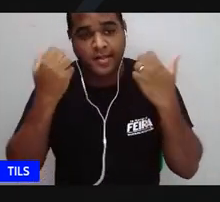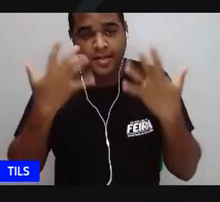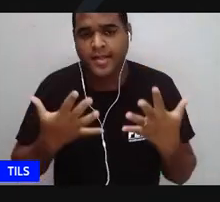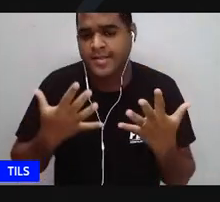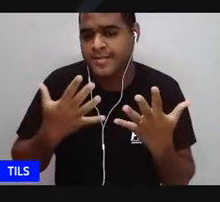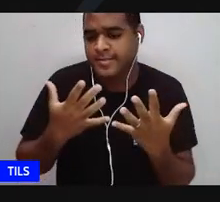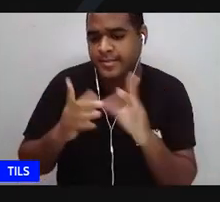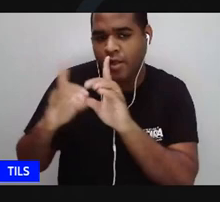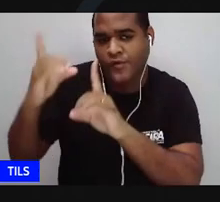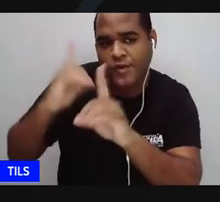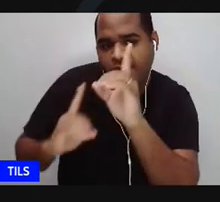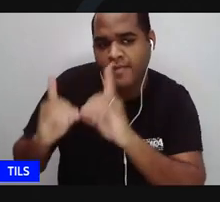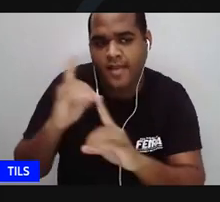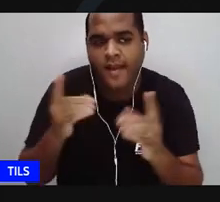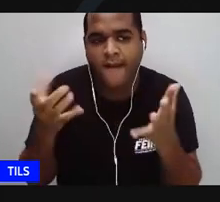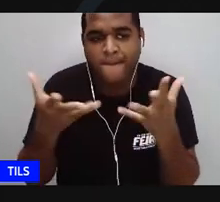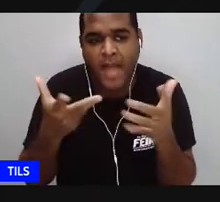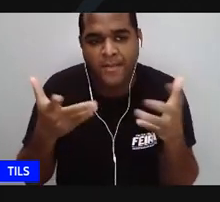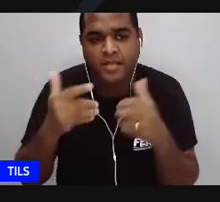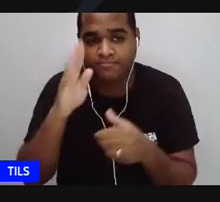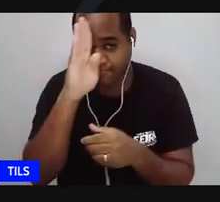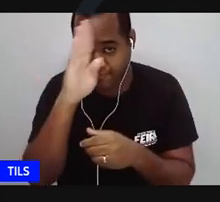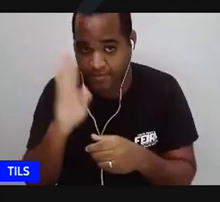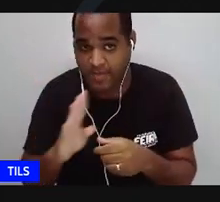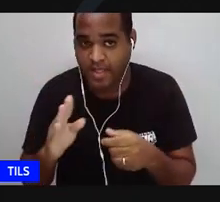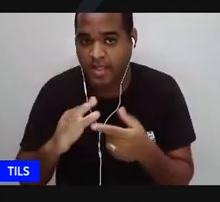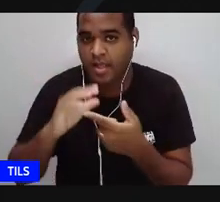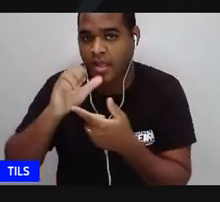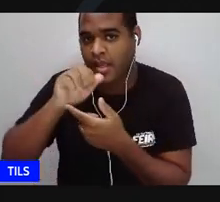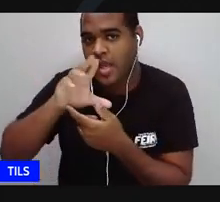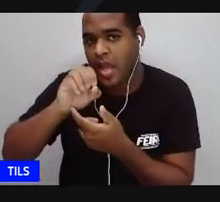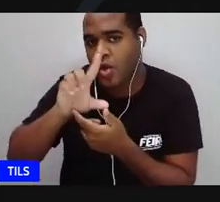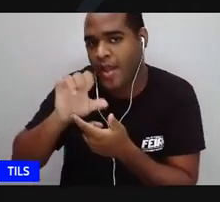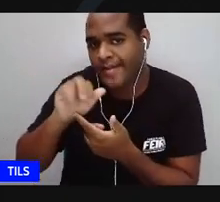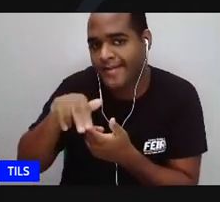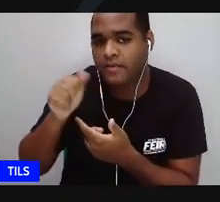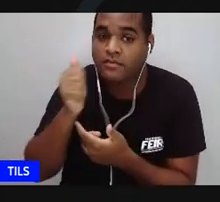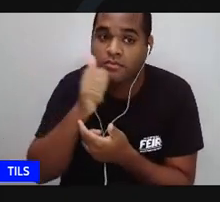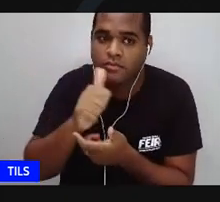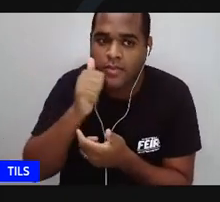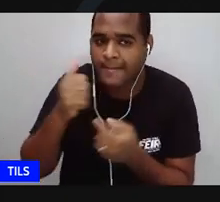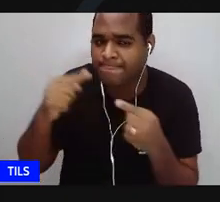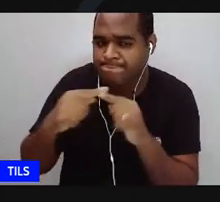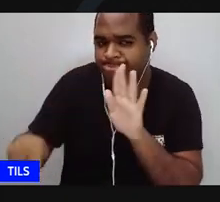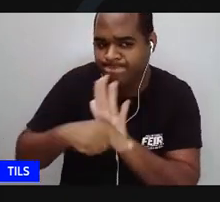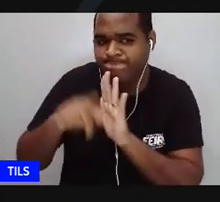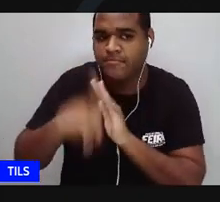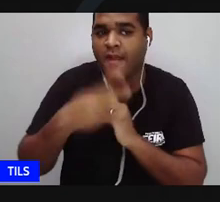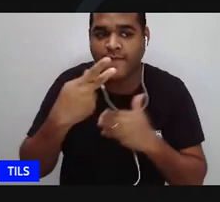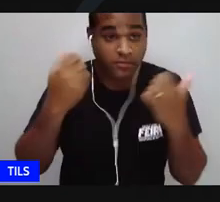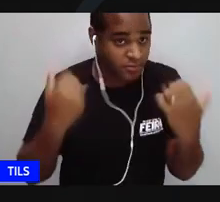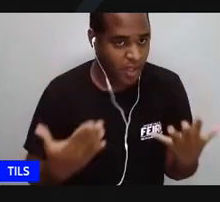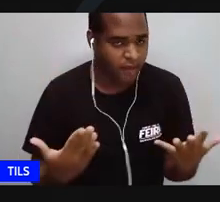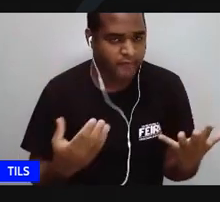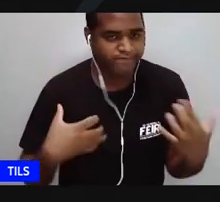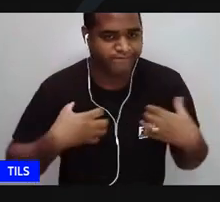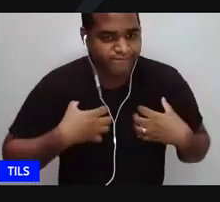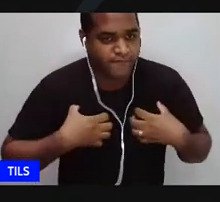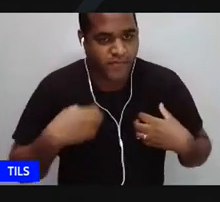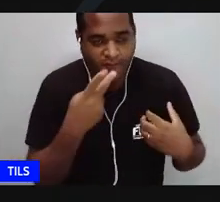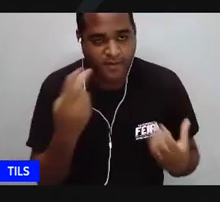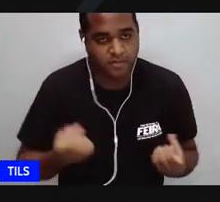dinâmica da sociedade brasileira. Carolina Maria de Jesus fez isso com a propriedade, não porque ela estava falando disso,